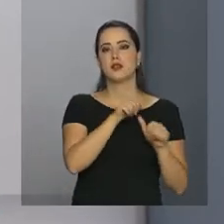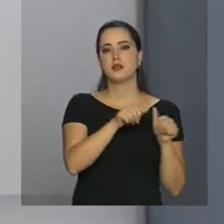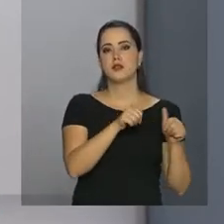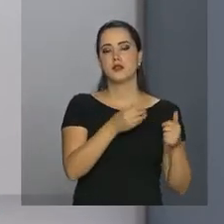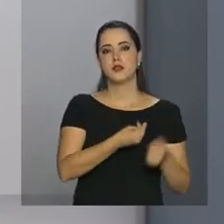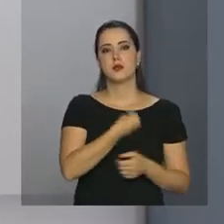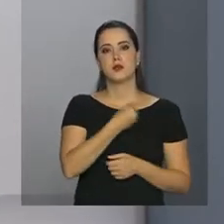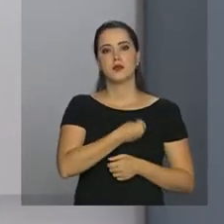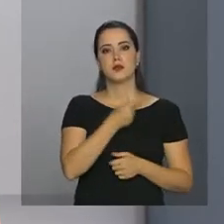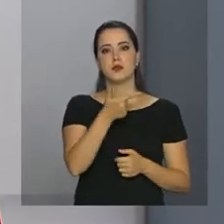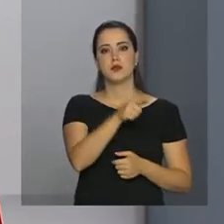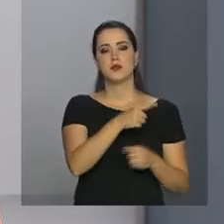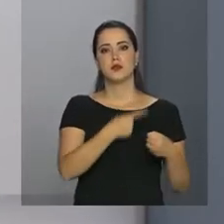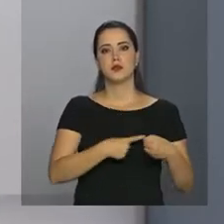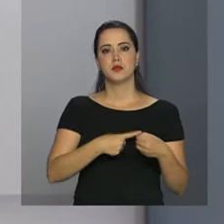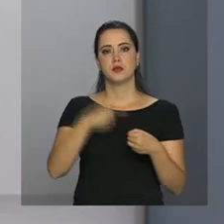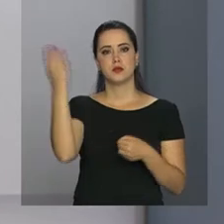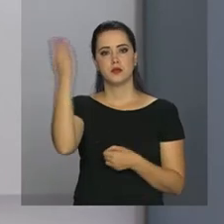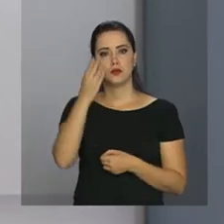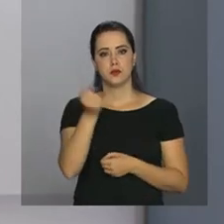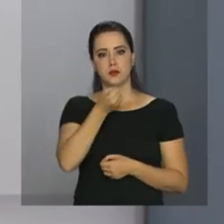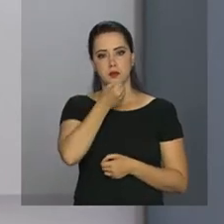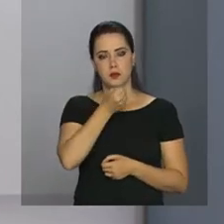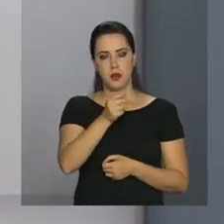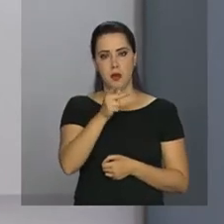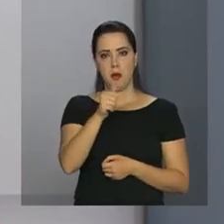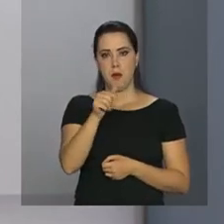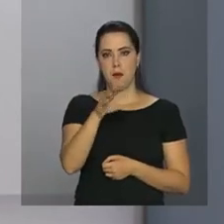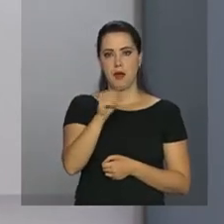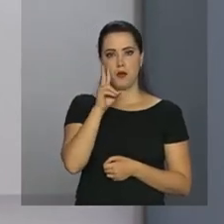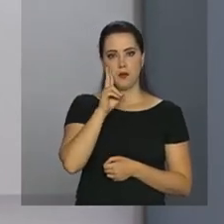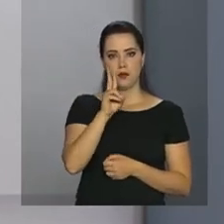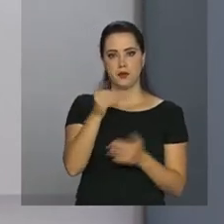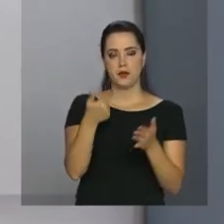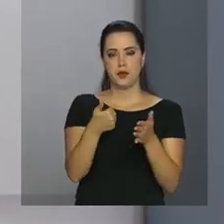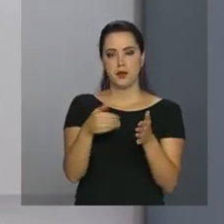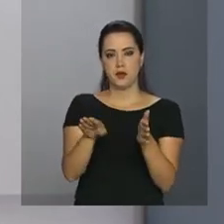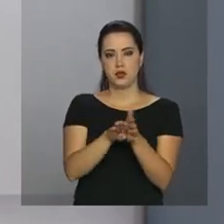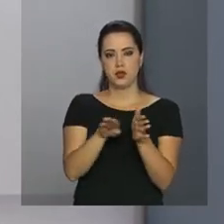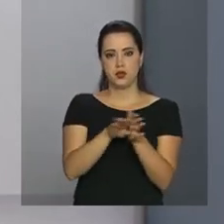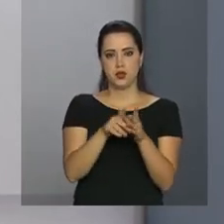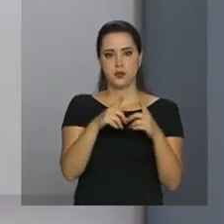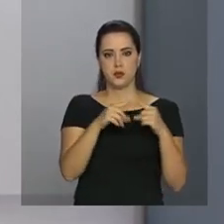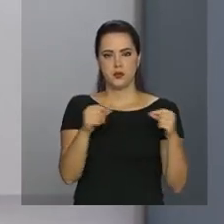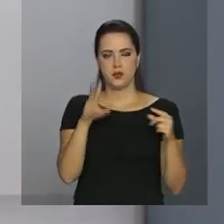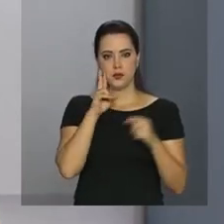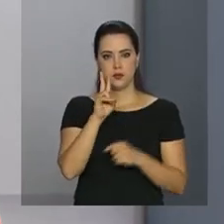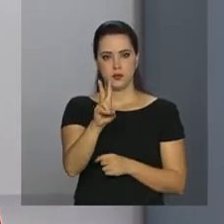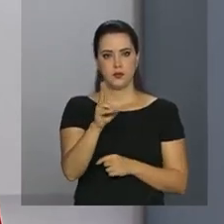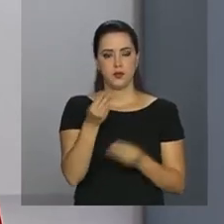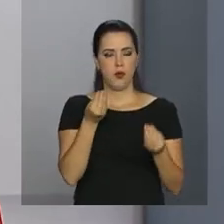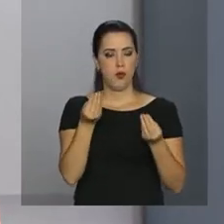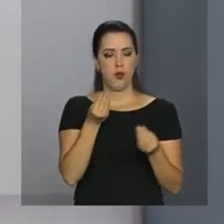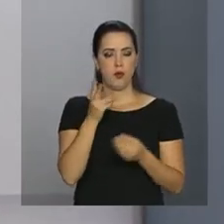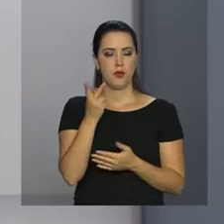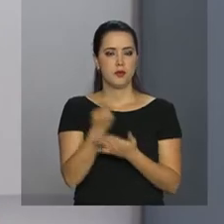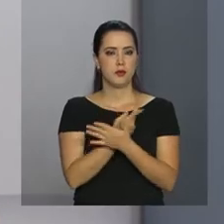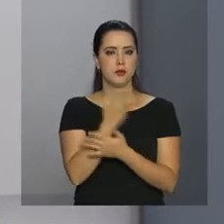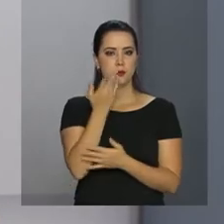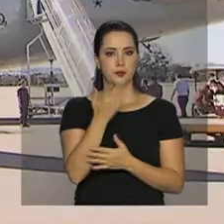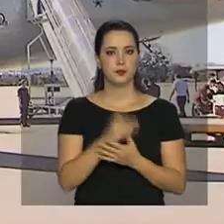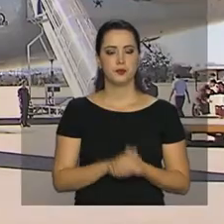de moradia para outras cidades brasileiras. O repórter Pablo Mundin acompanhou a chegada de um grupo à Brasília. Vamos então rever como foi.